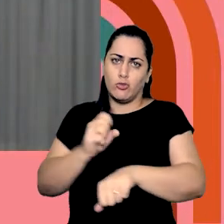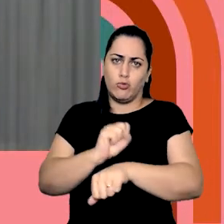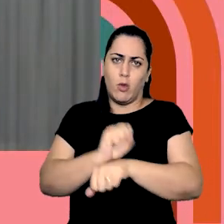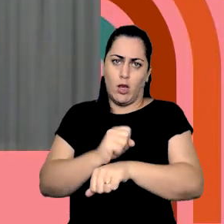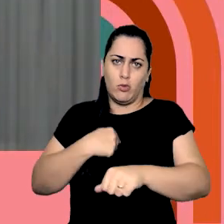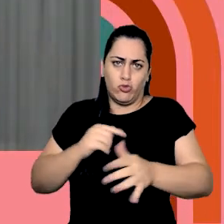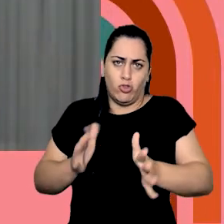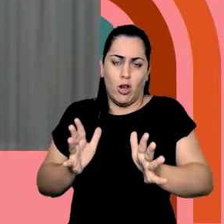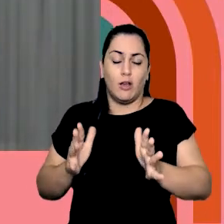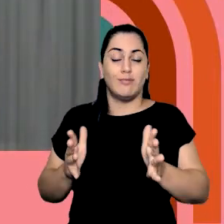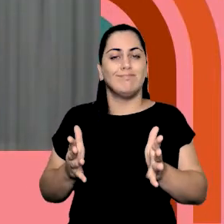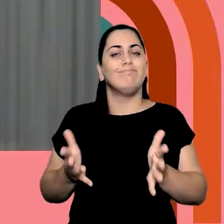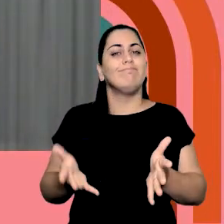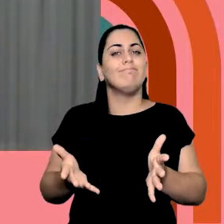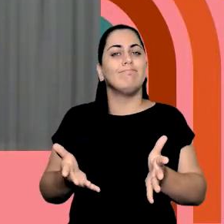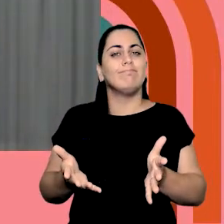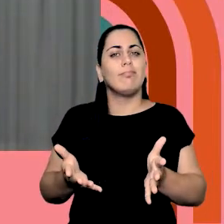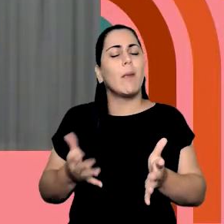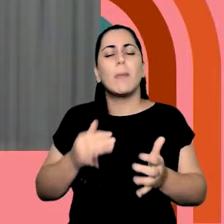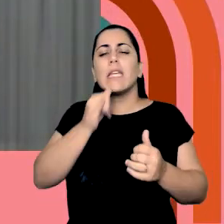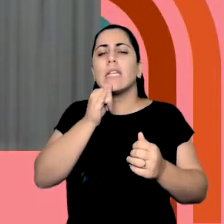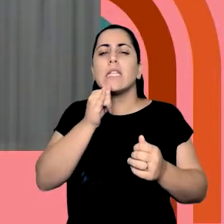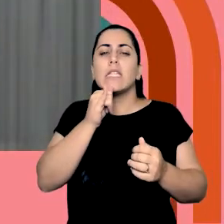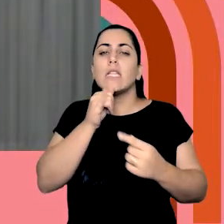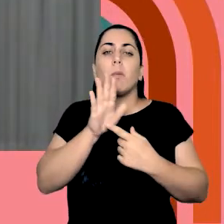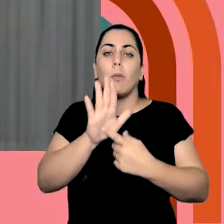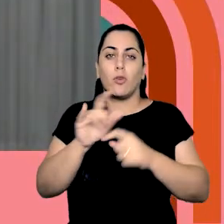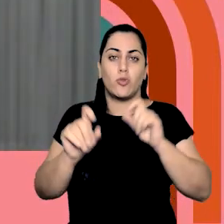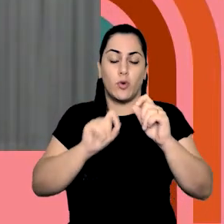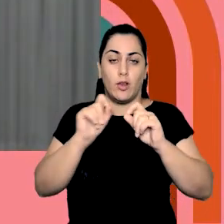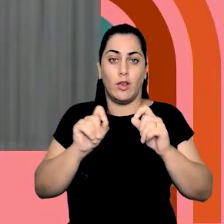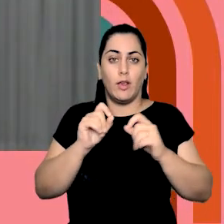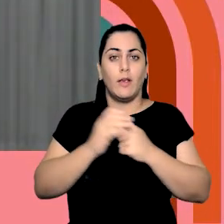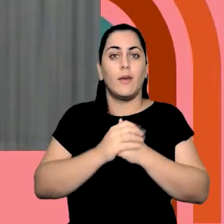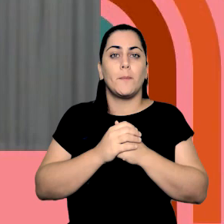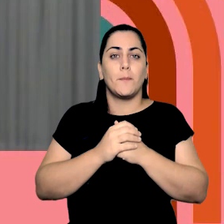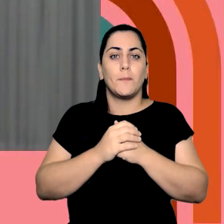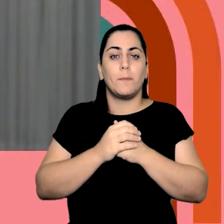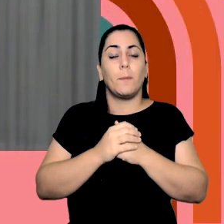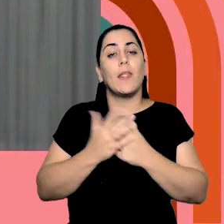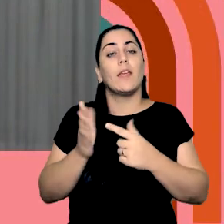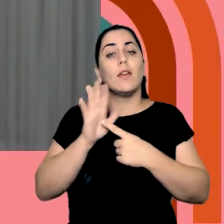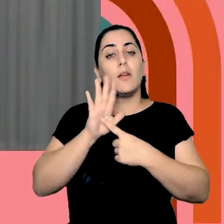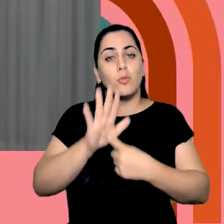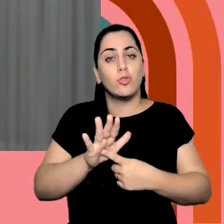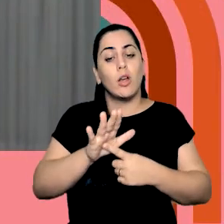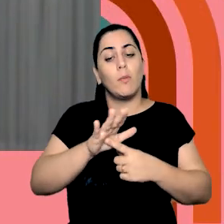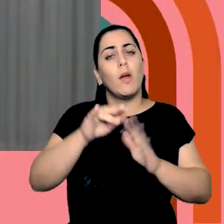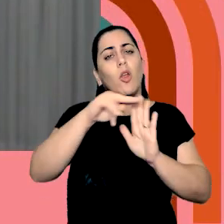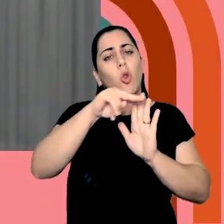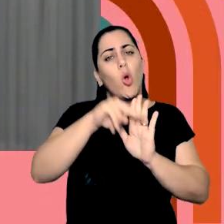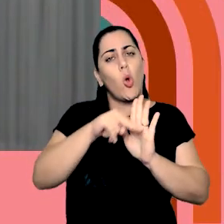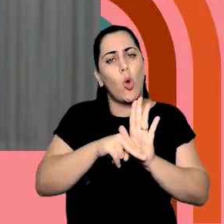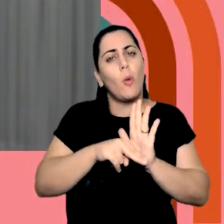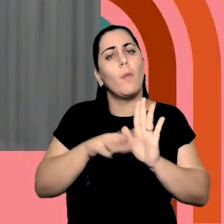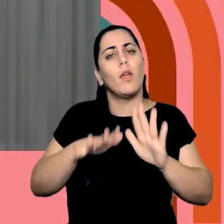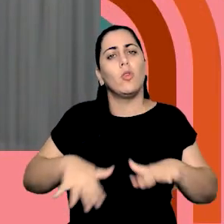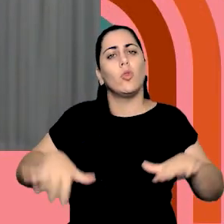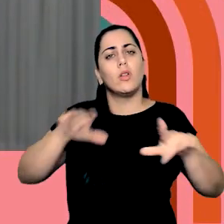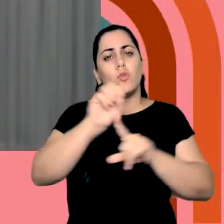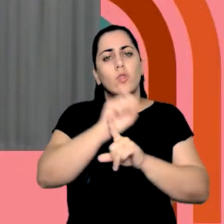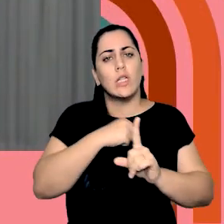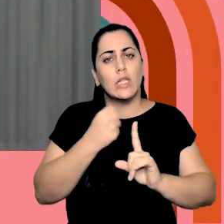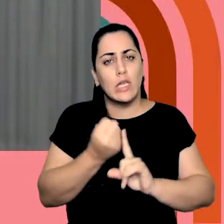estou na sua frente. E o que esse meu exemplo busca trazer aqui? Busca trazer como uma norma social, mesmo